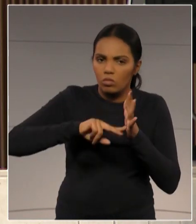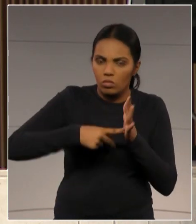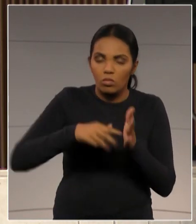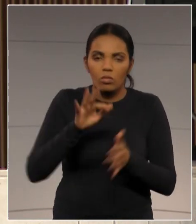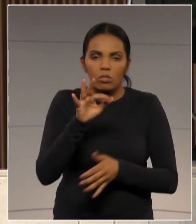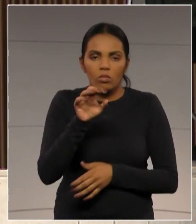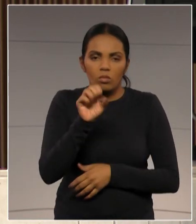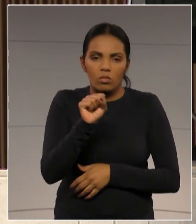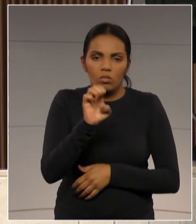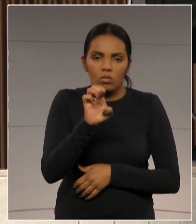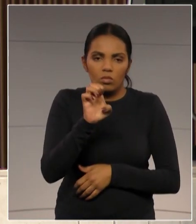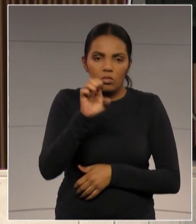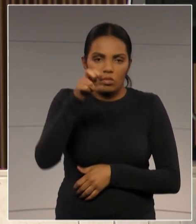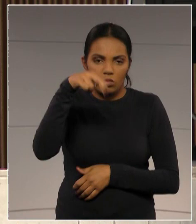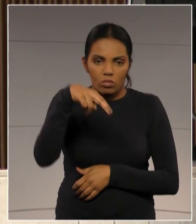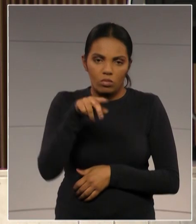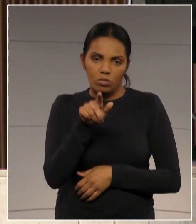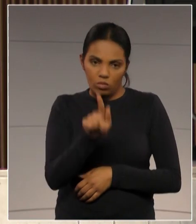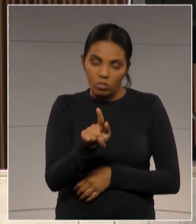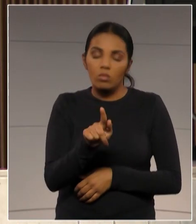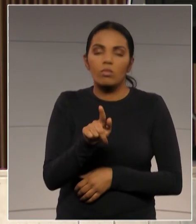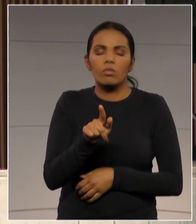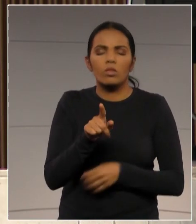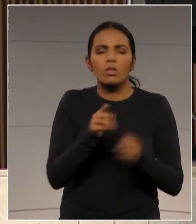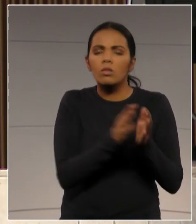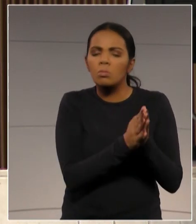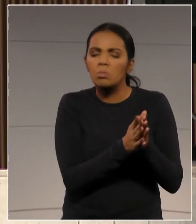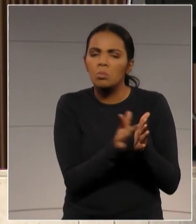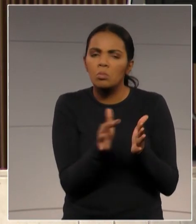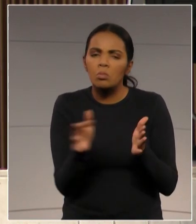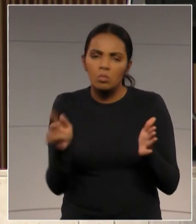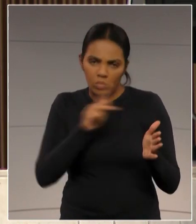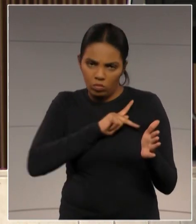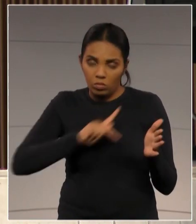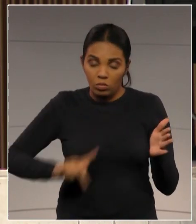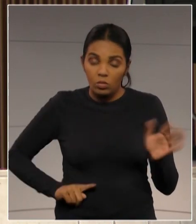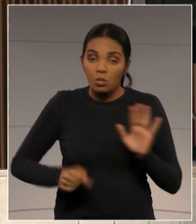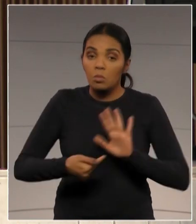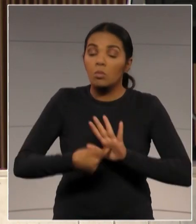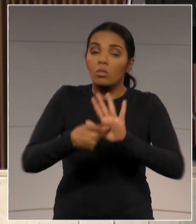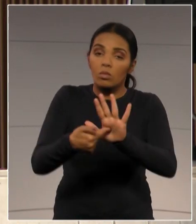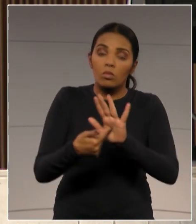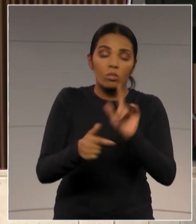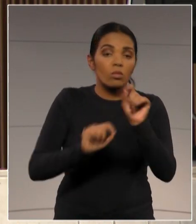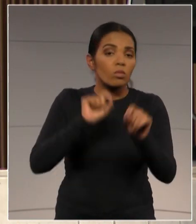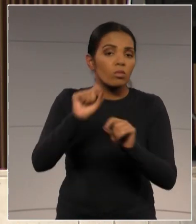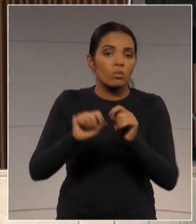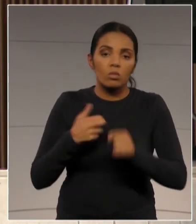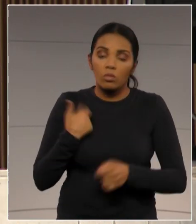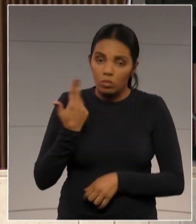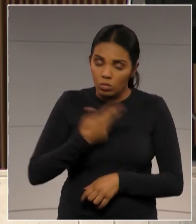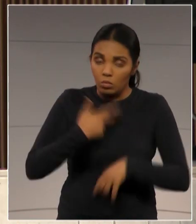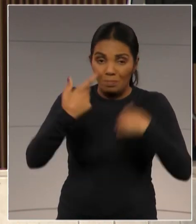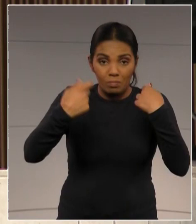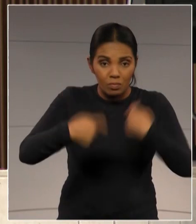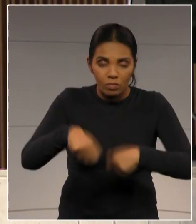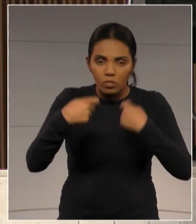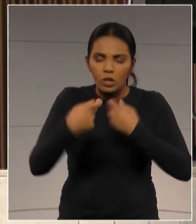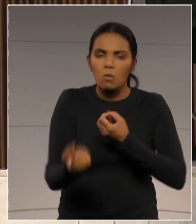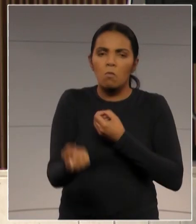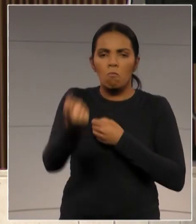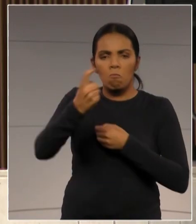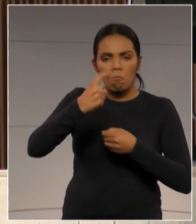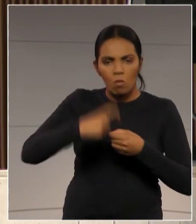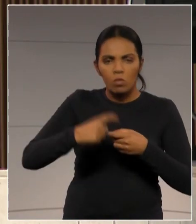também, e durante esse período, eles mostraram que é preciso que nós retomemos o